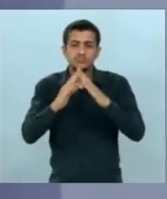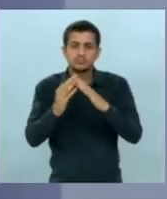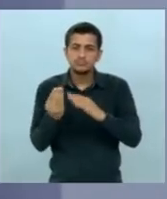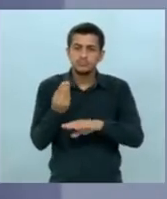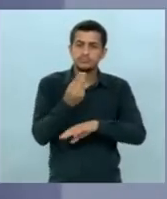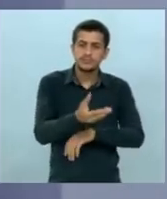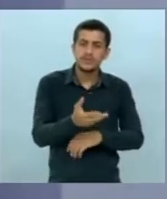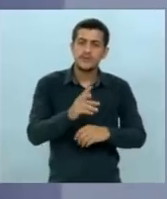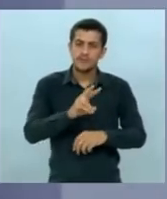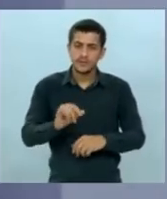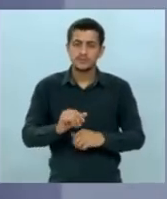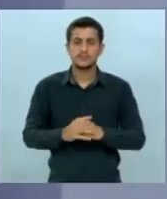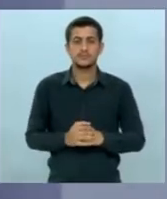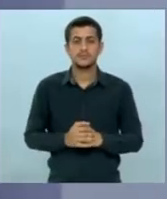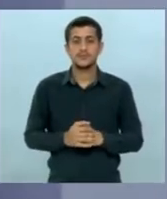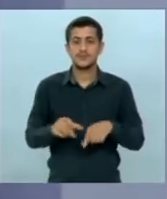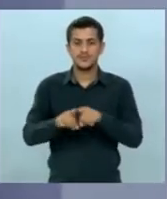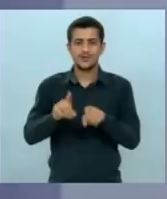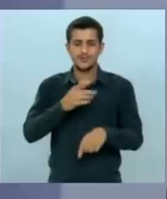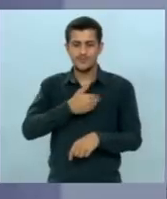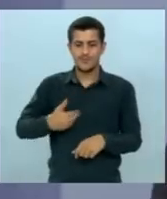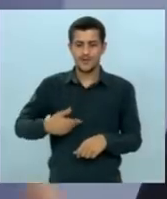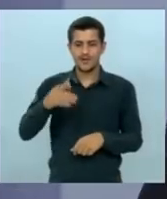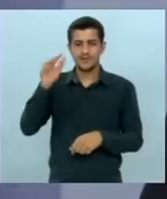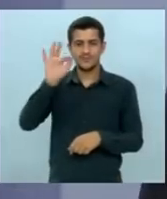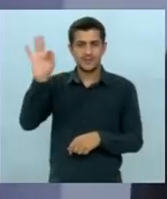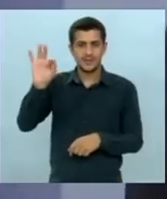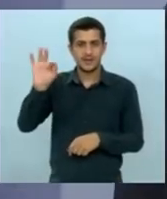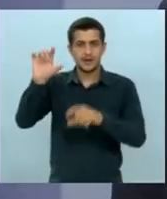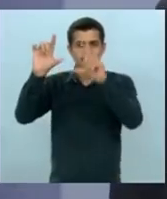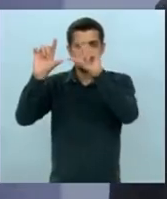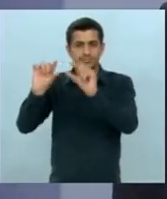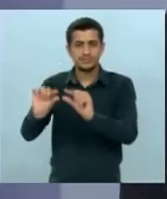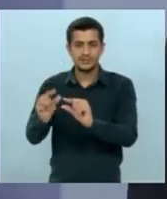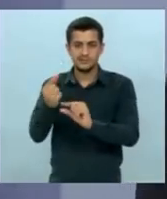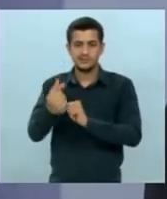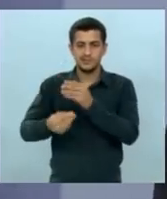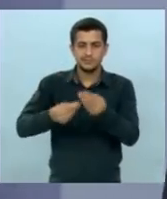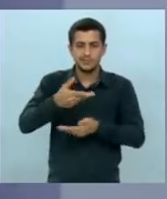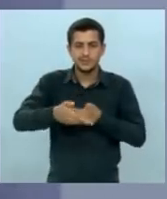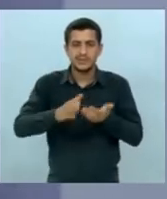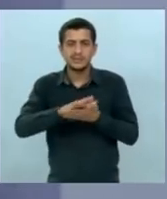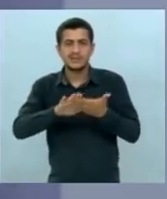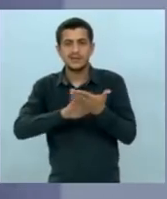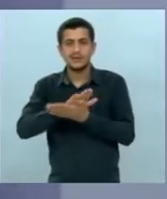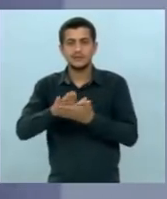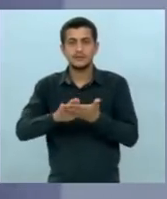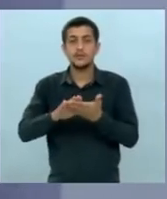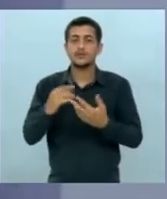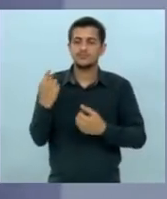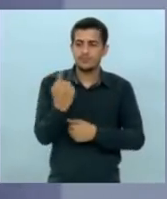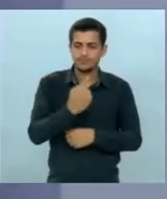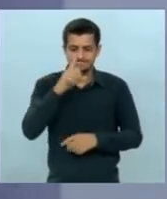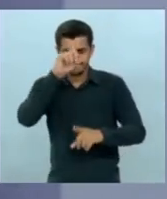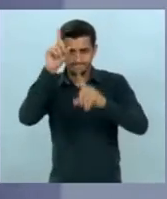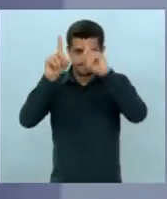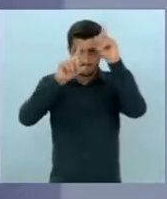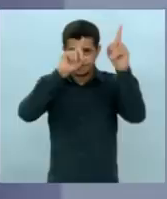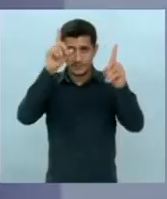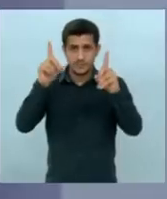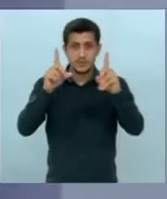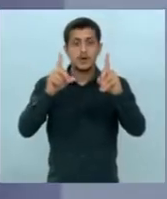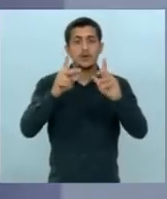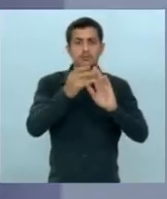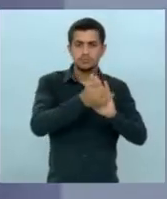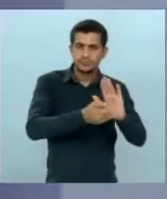o grande financiador diminuiu praticamente acabou com o programa de financiamento de casas então isso foi criatividade criamos um